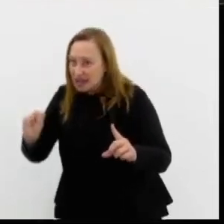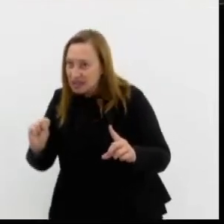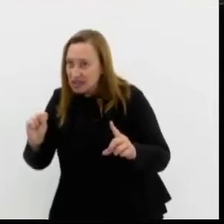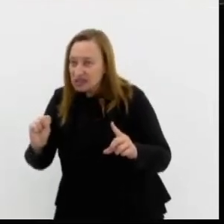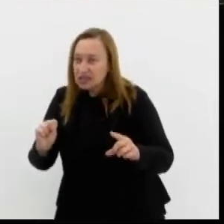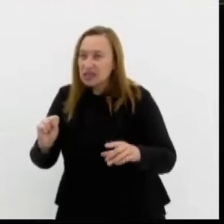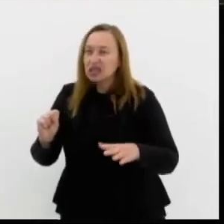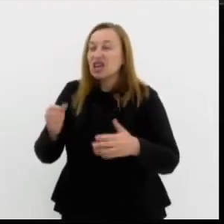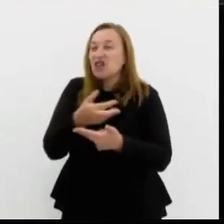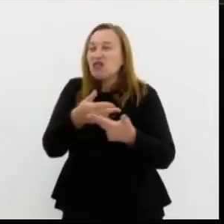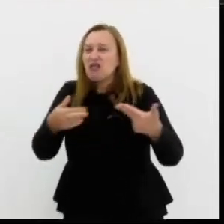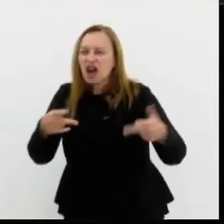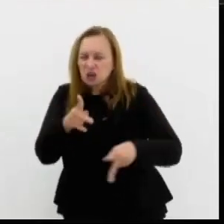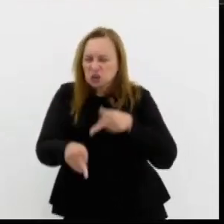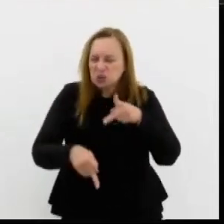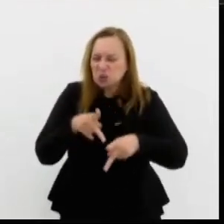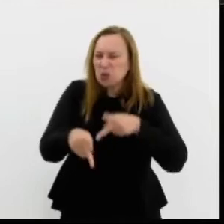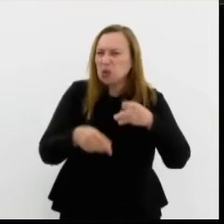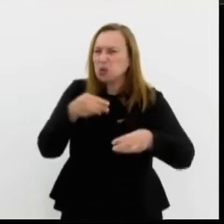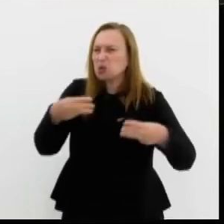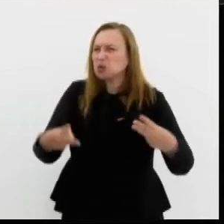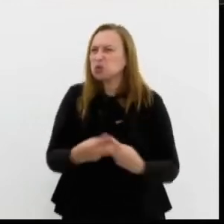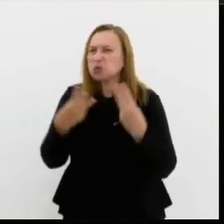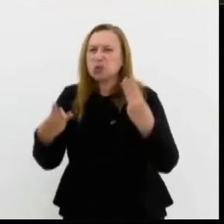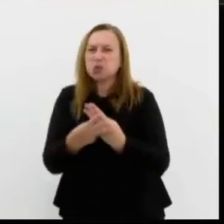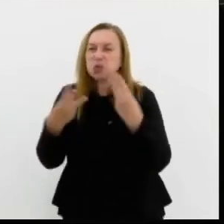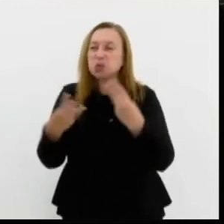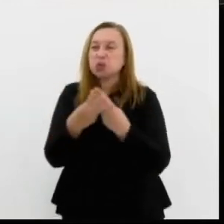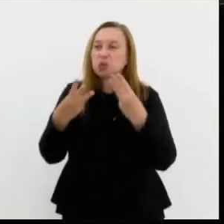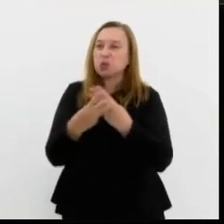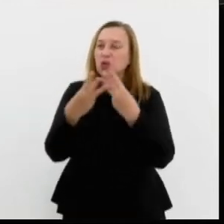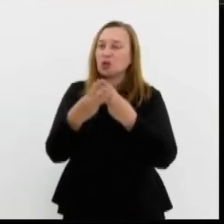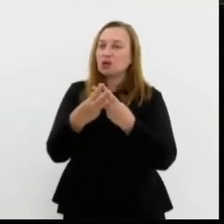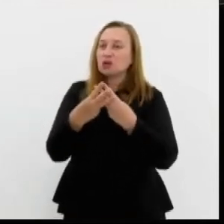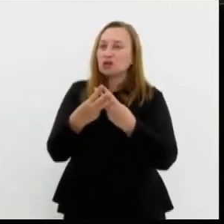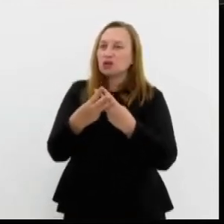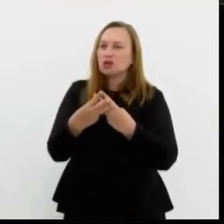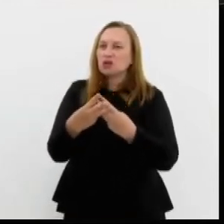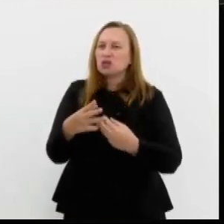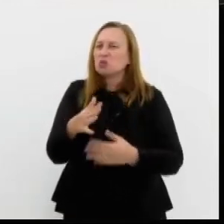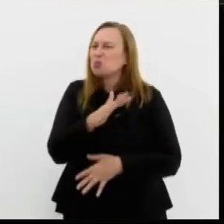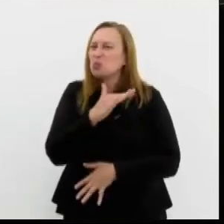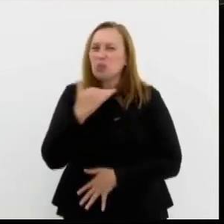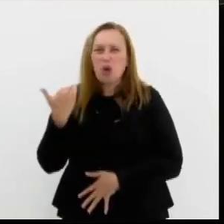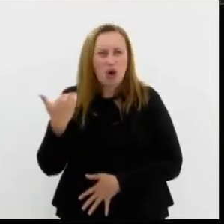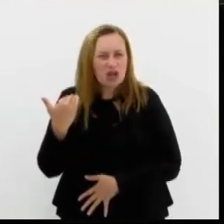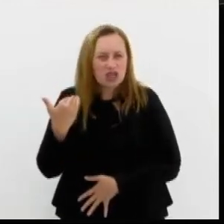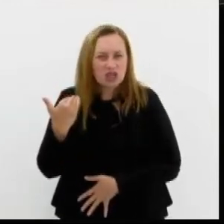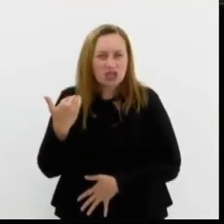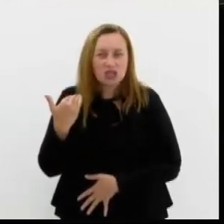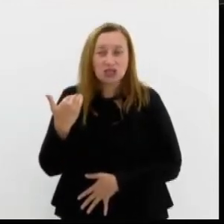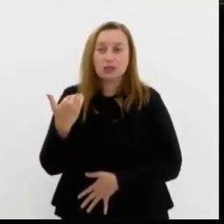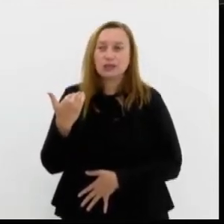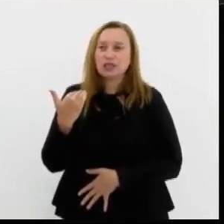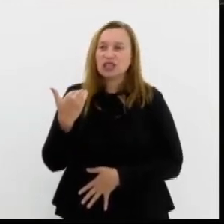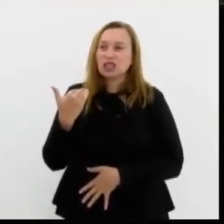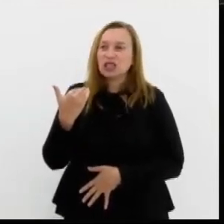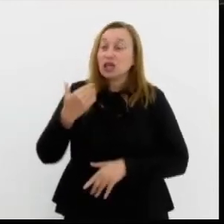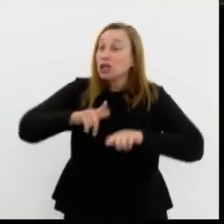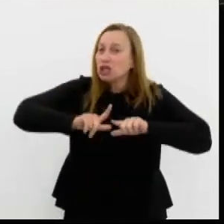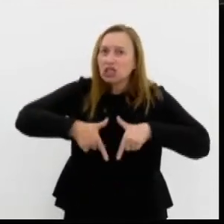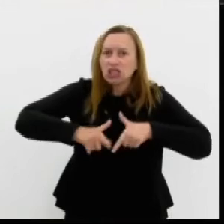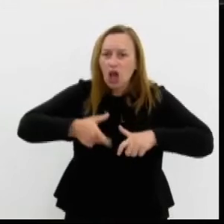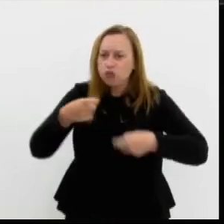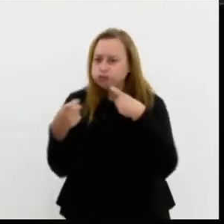judeus de forma ordeira e cruel. E Israel embarcou numa guerra